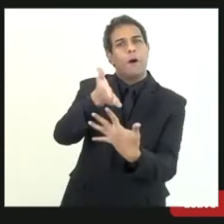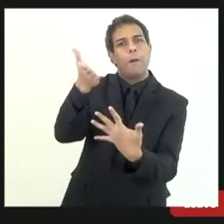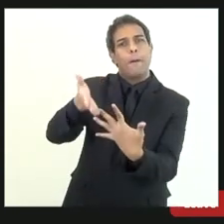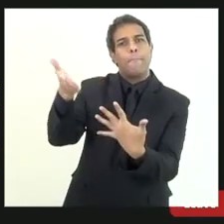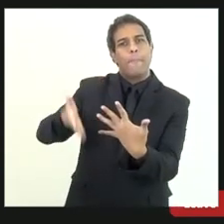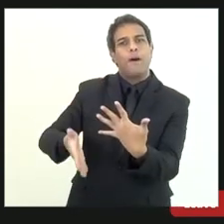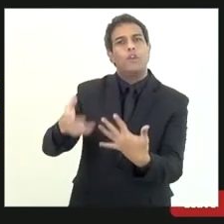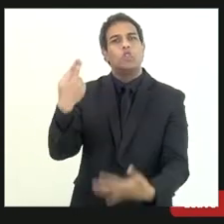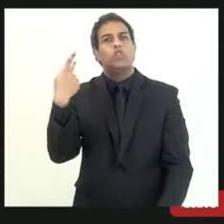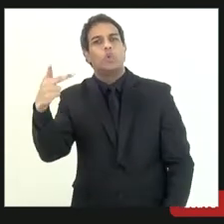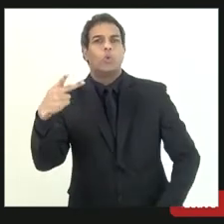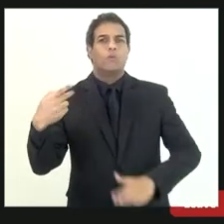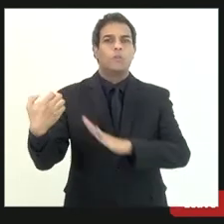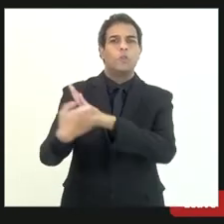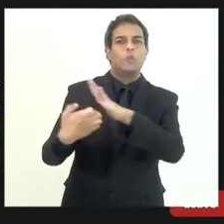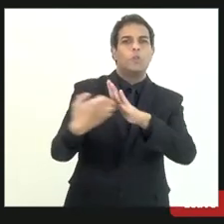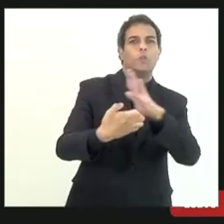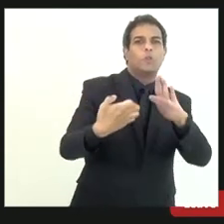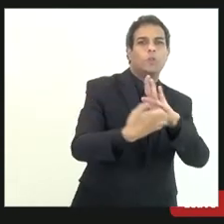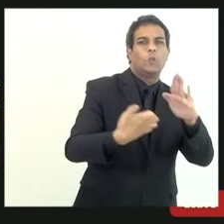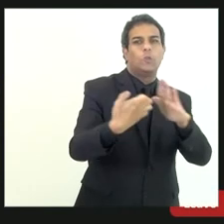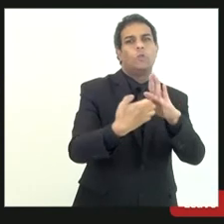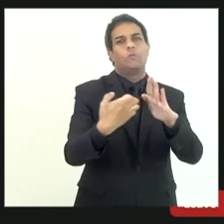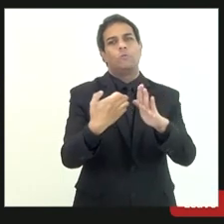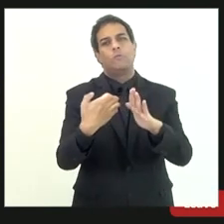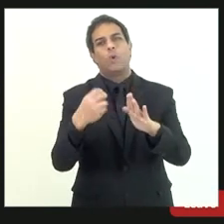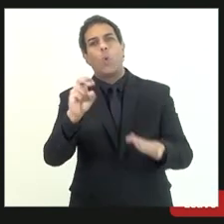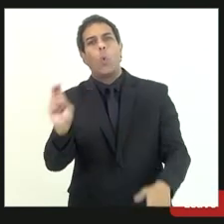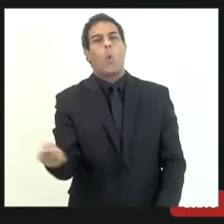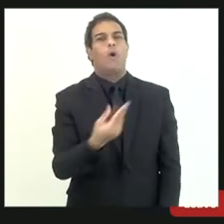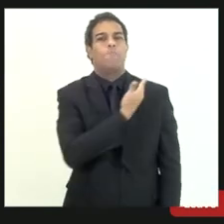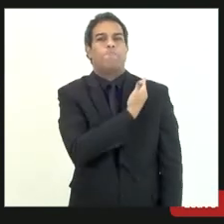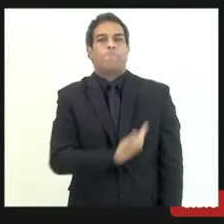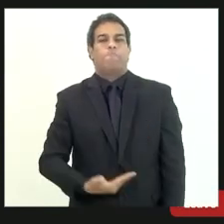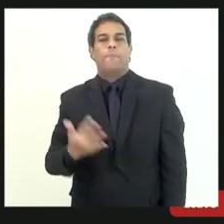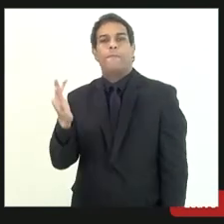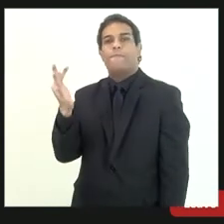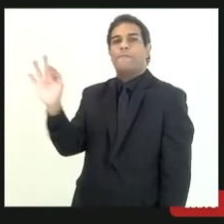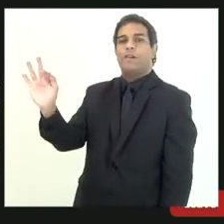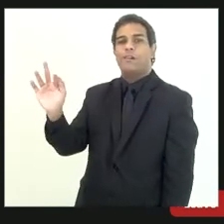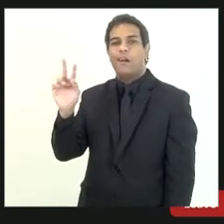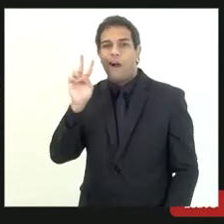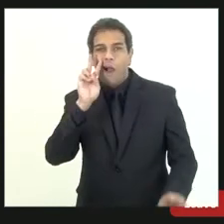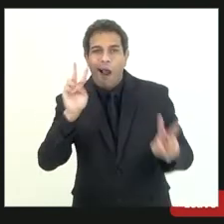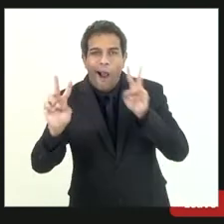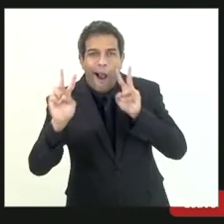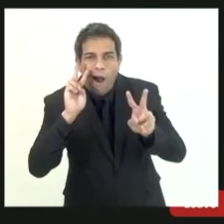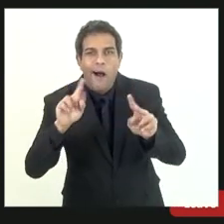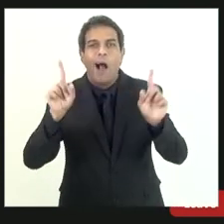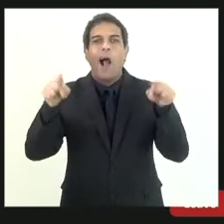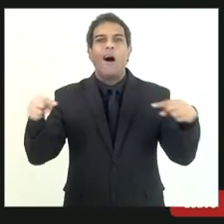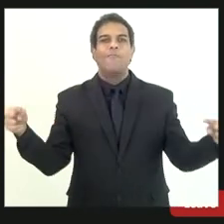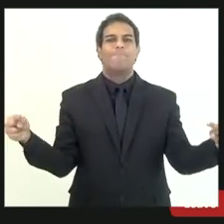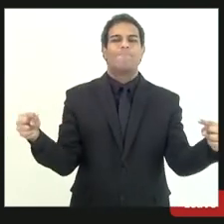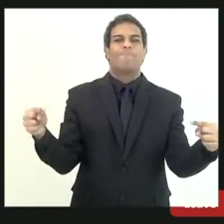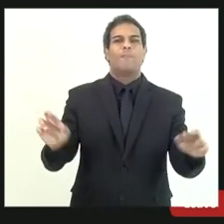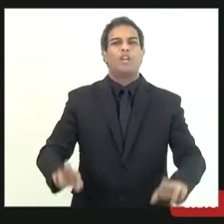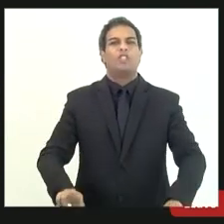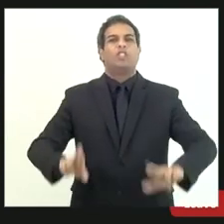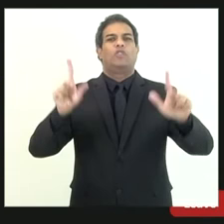ente federativo que aquele ente federativo considera como de difícil